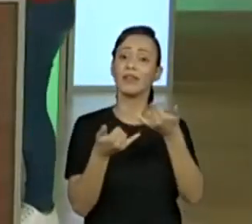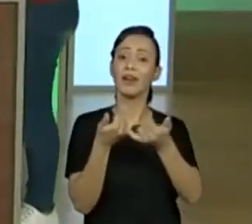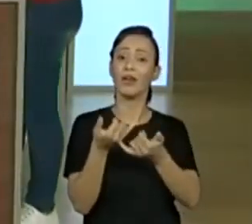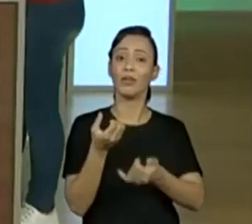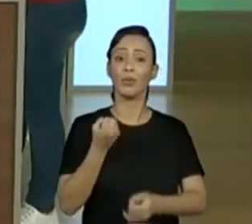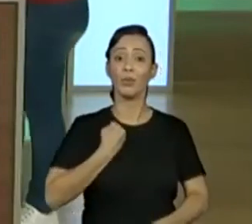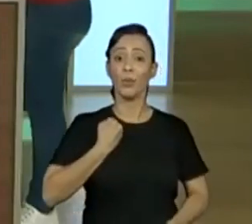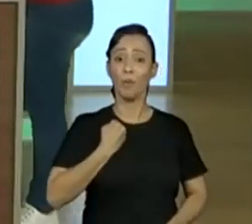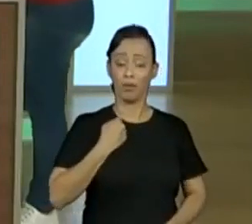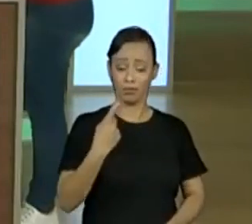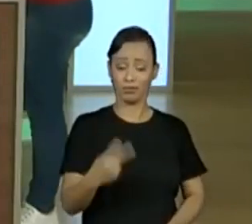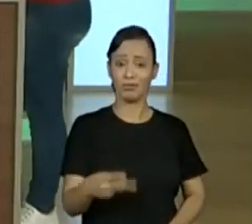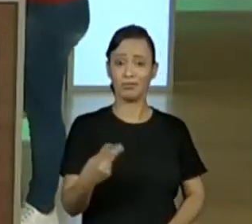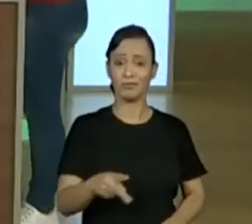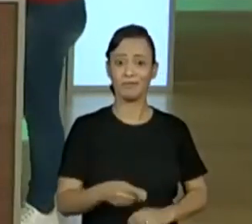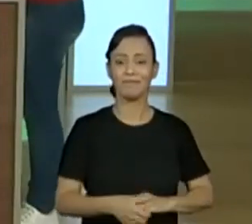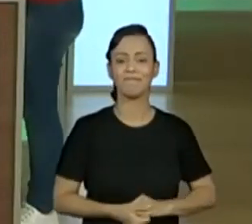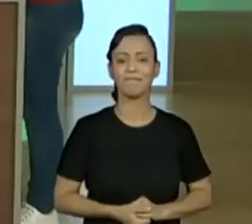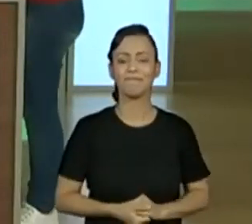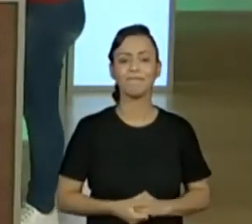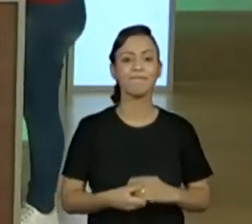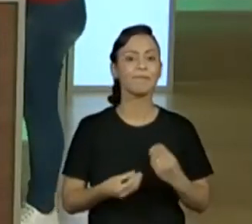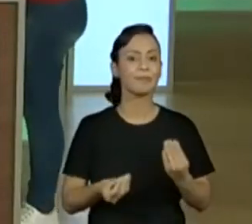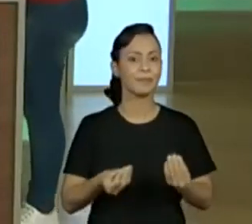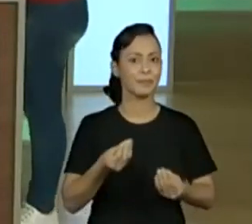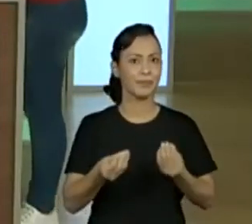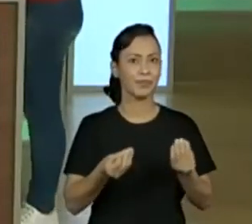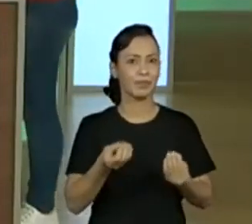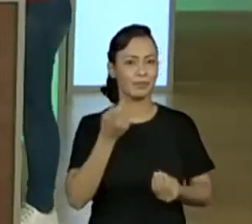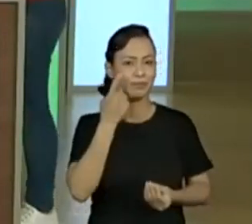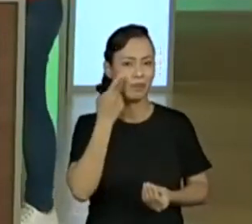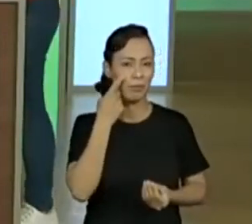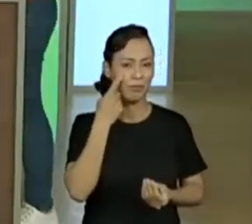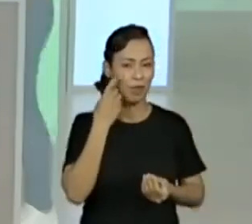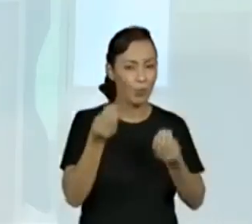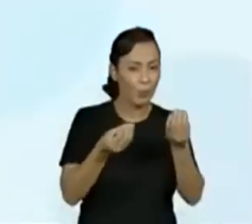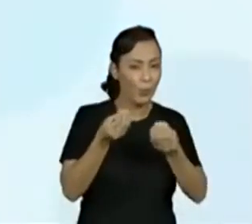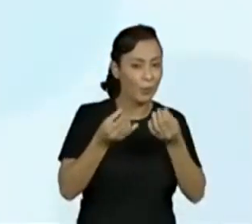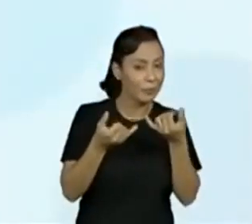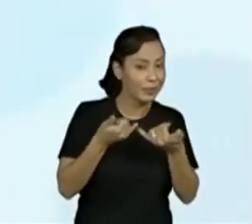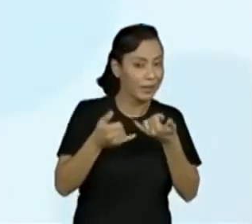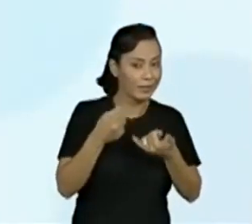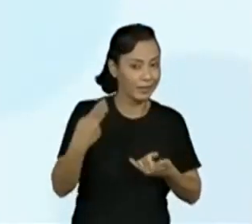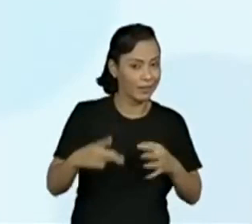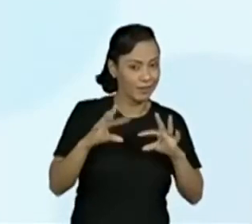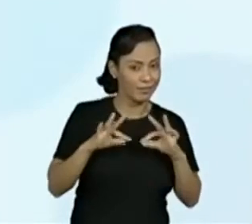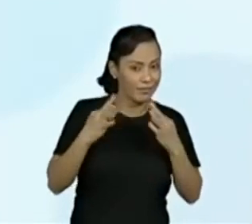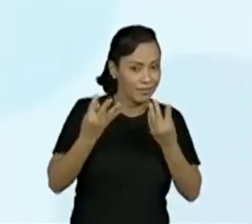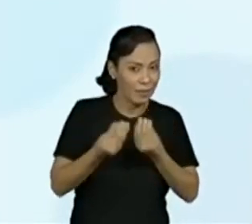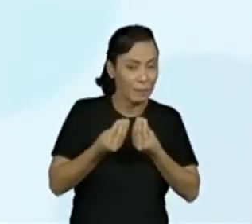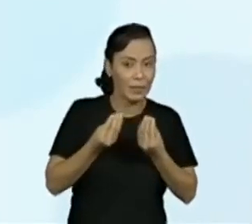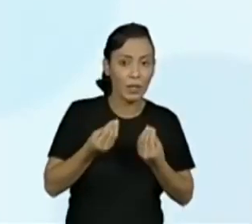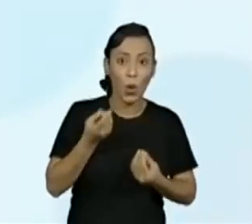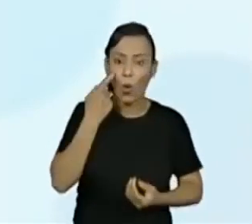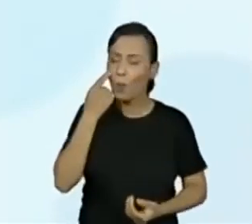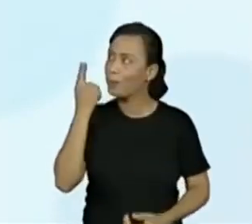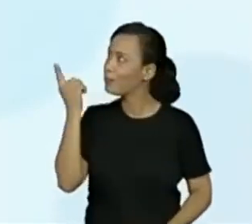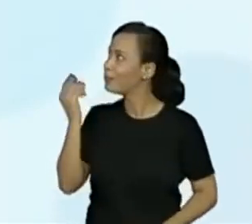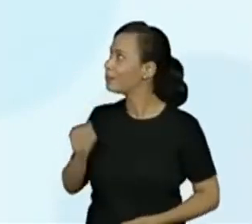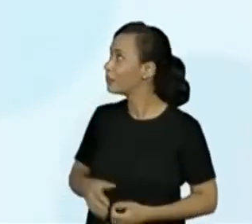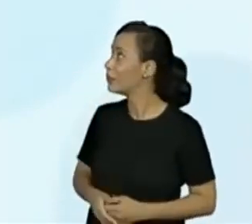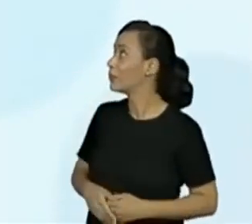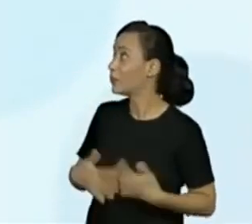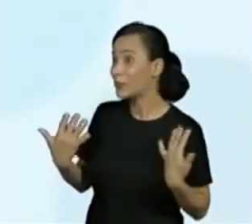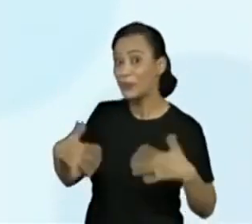Vamos lá então para a gente ver como é que ficou isso. Olha lá. E a gente tem aqui... Olha quantas rodadas, hein?